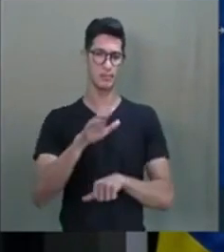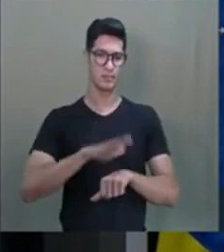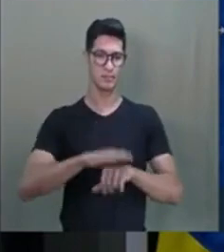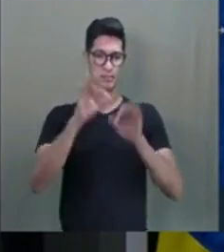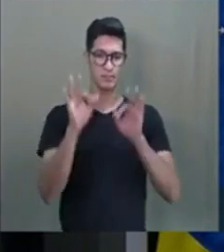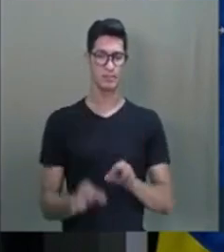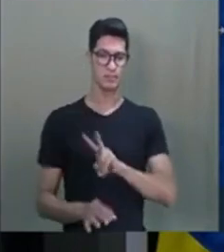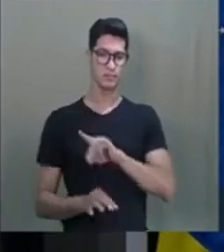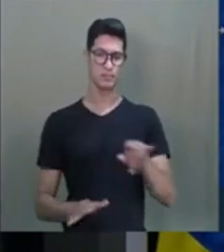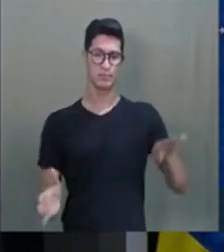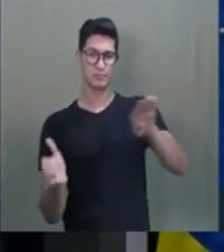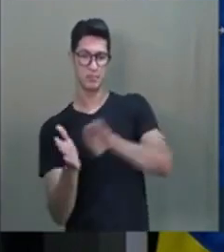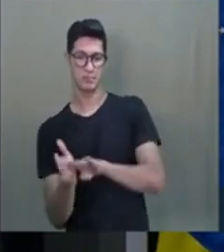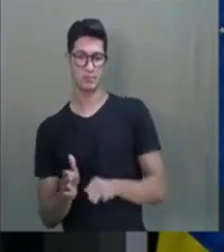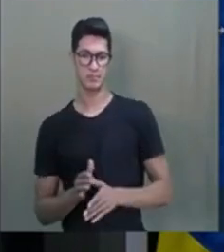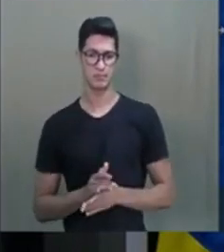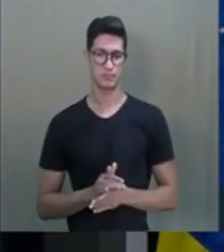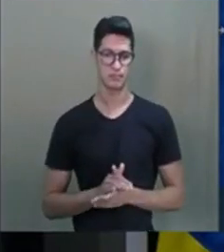certo vai chegar.